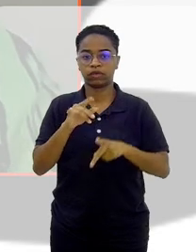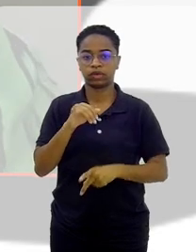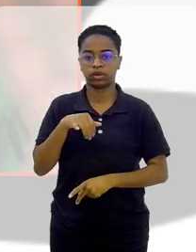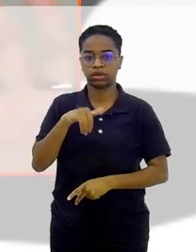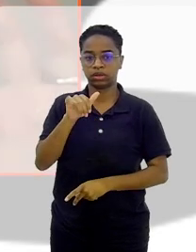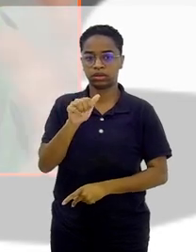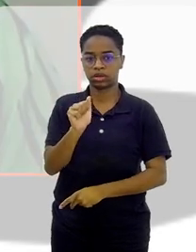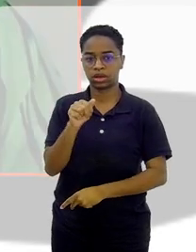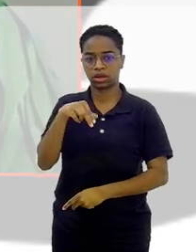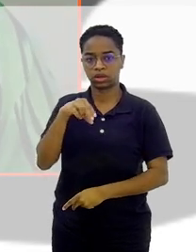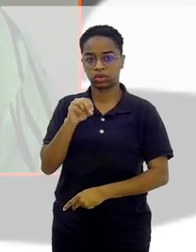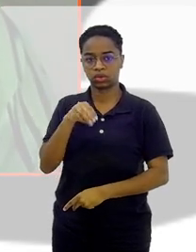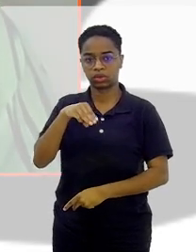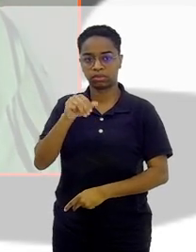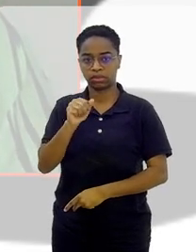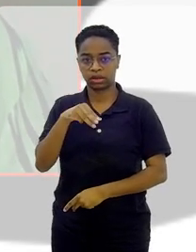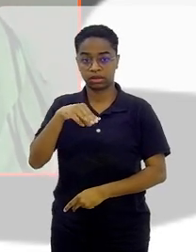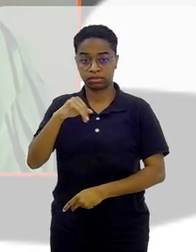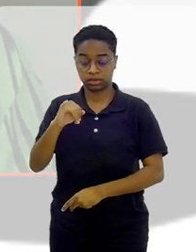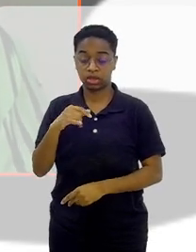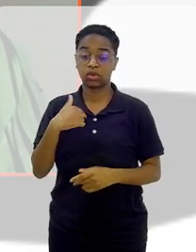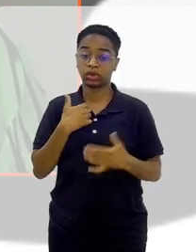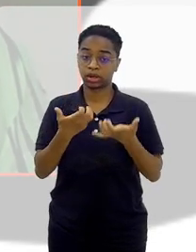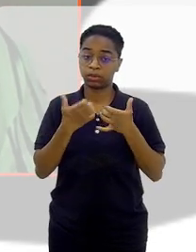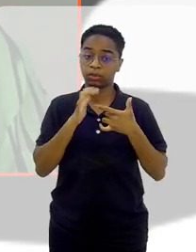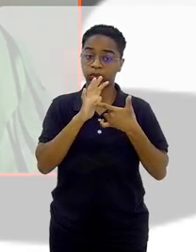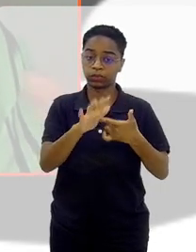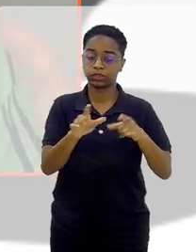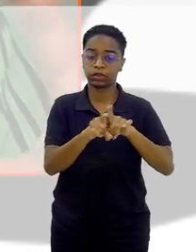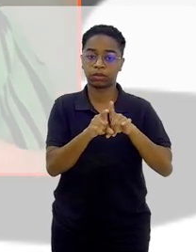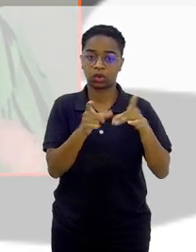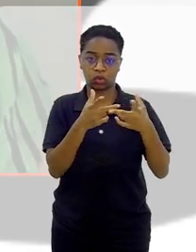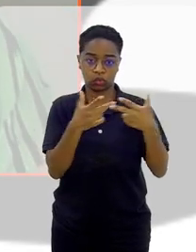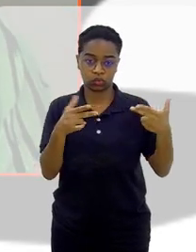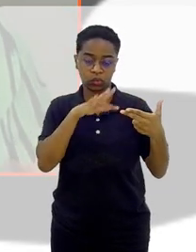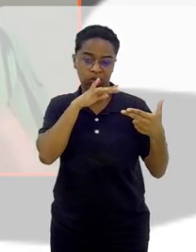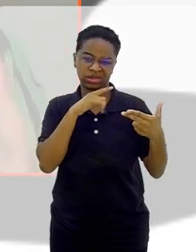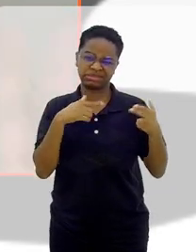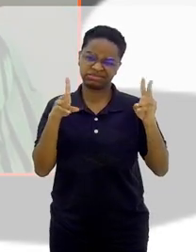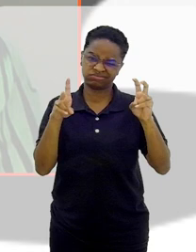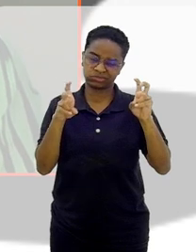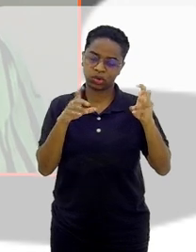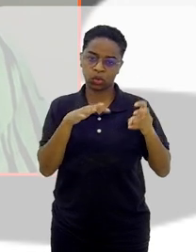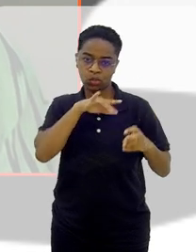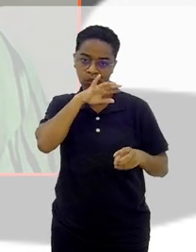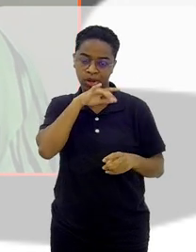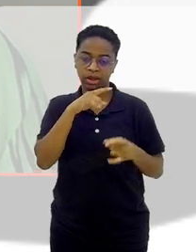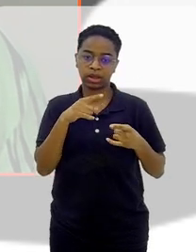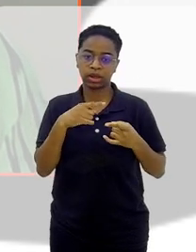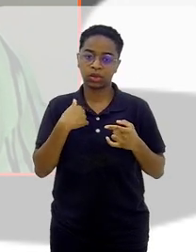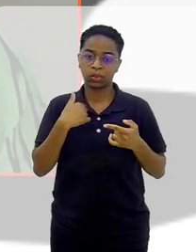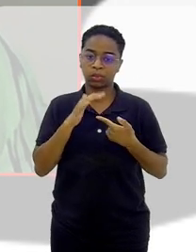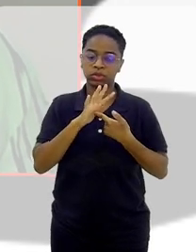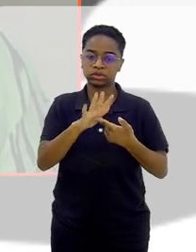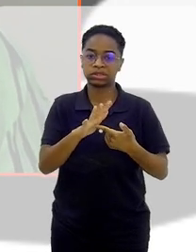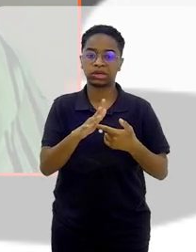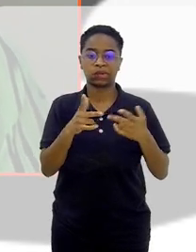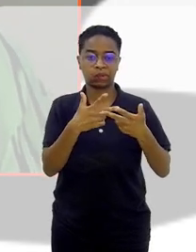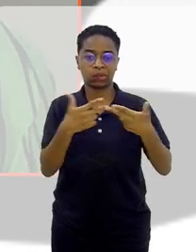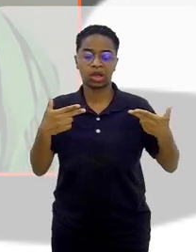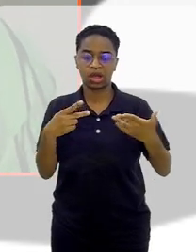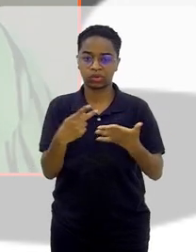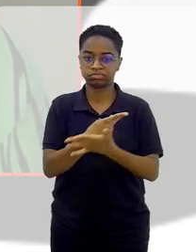também, como eu falei do bem e do mal, no mal eu queria destacar, digamos assim, mal entre as, mas eu queria destacar algumas tragédias, algumas